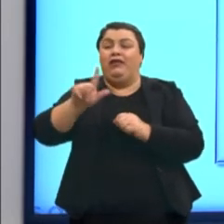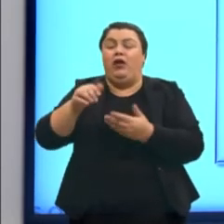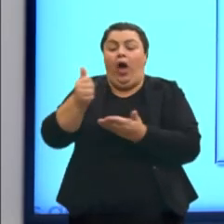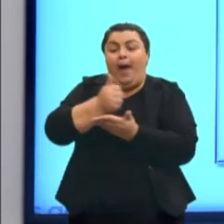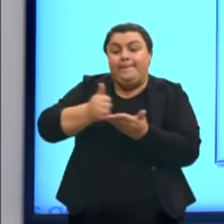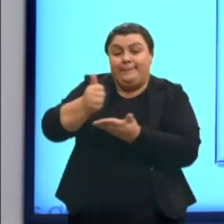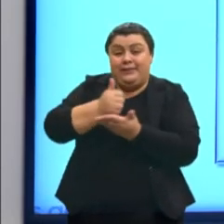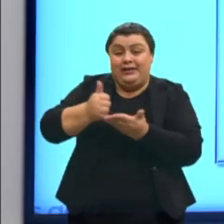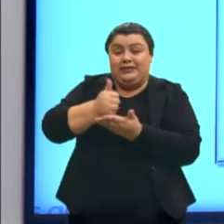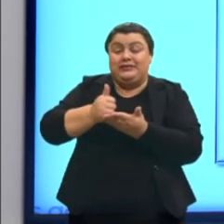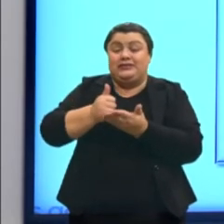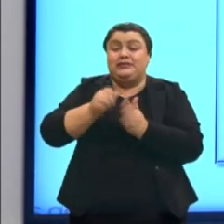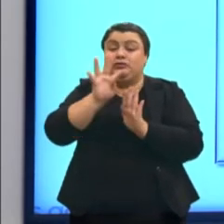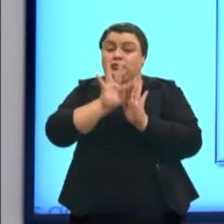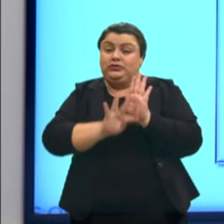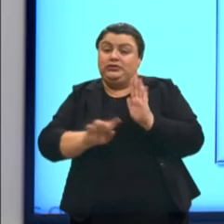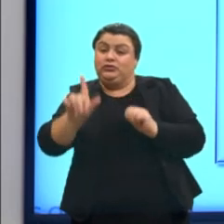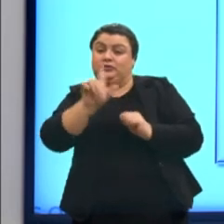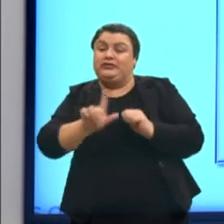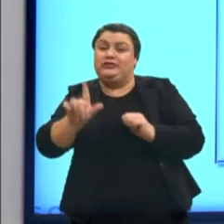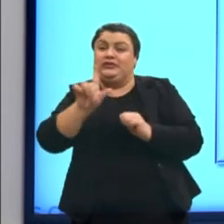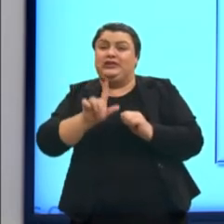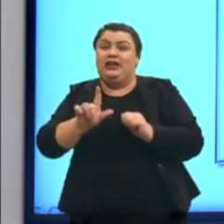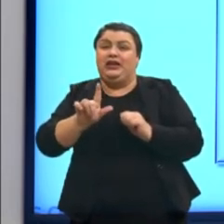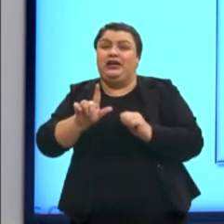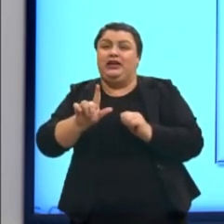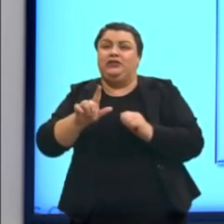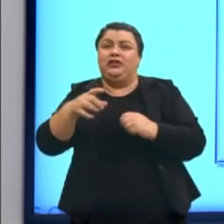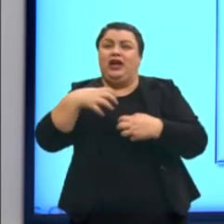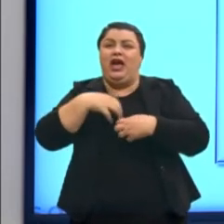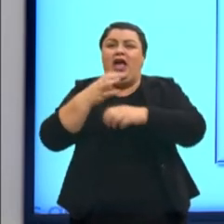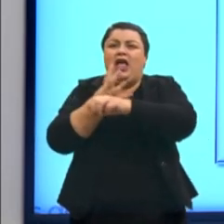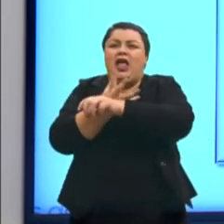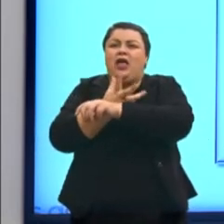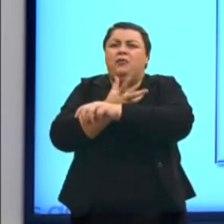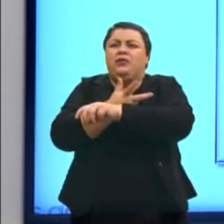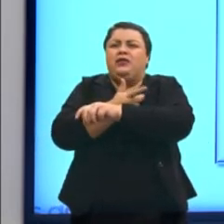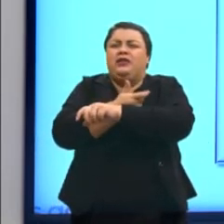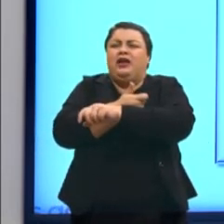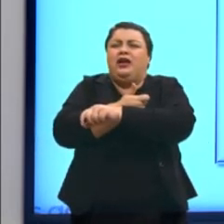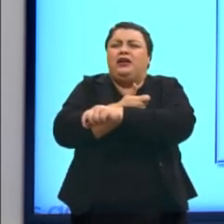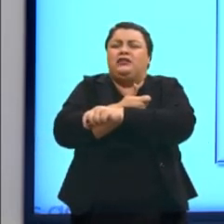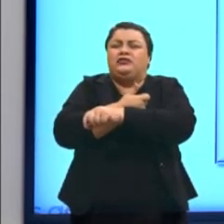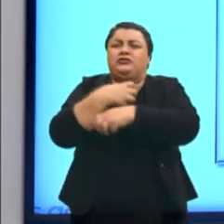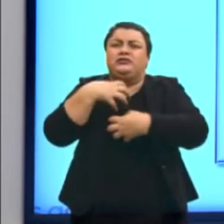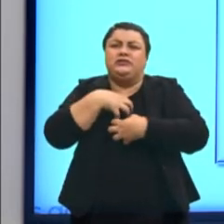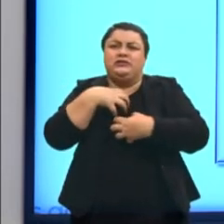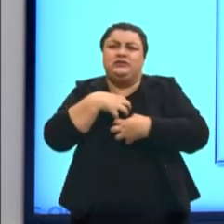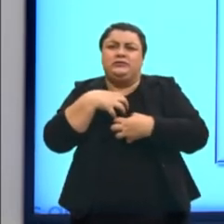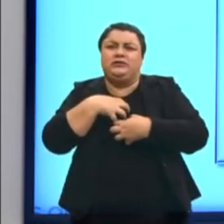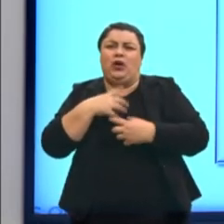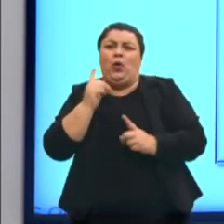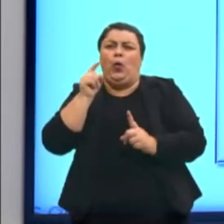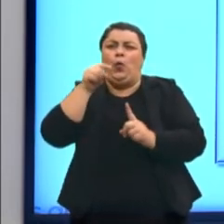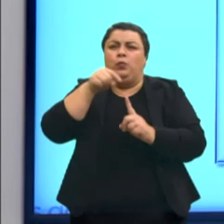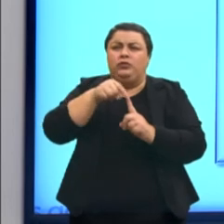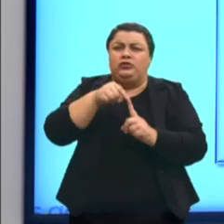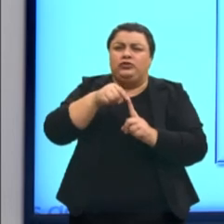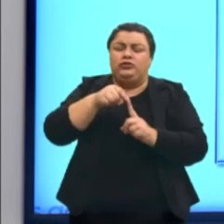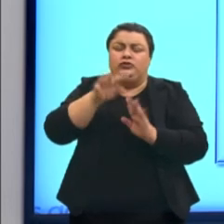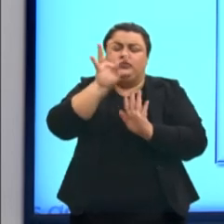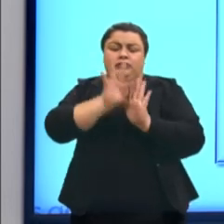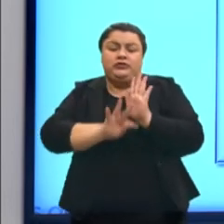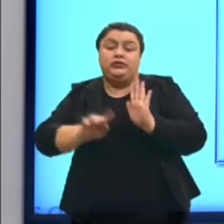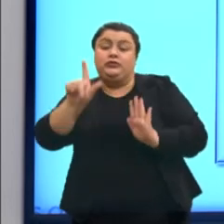de um texto literário ela se dá através da emoção e da sensibilização. O objetivo de um texto